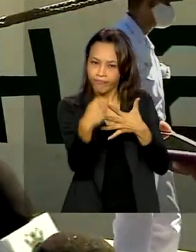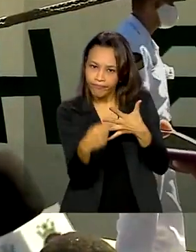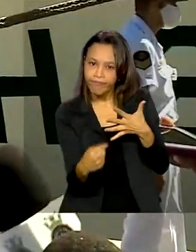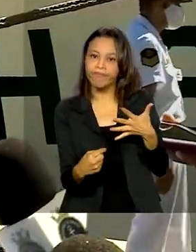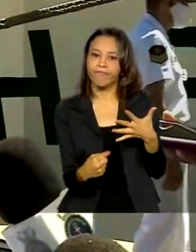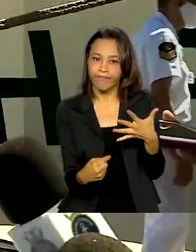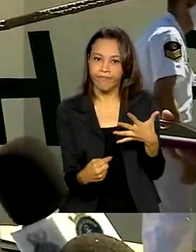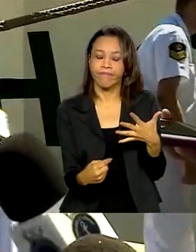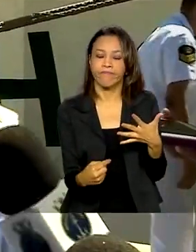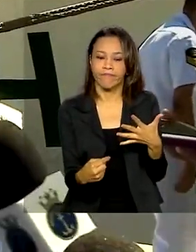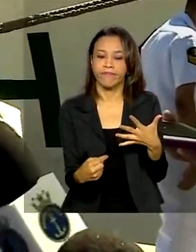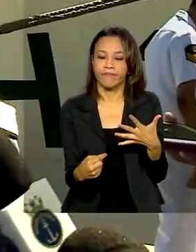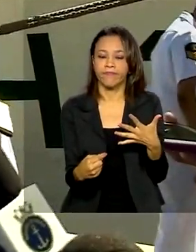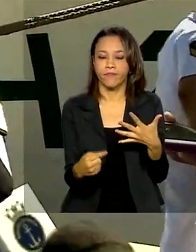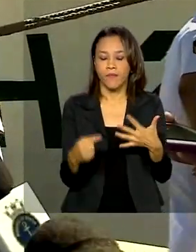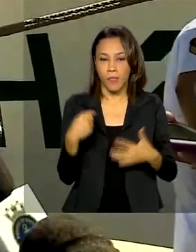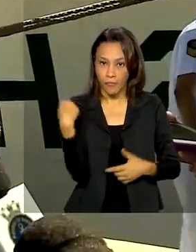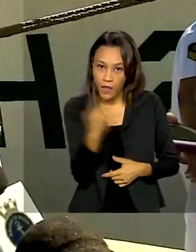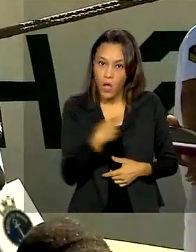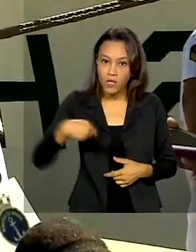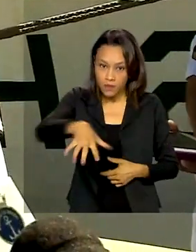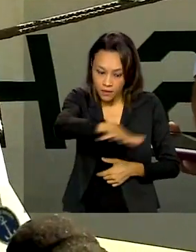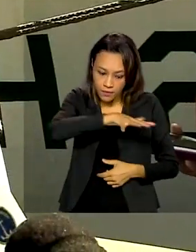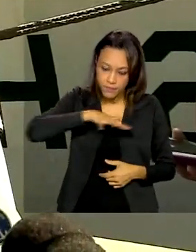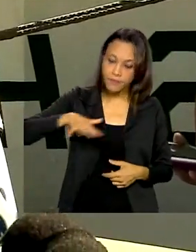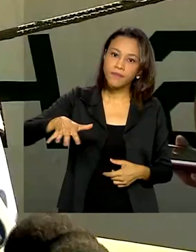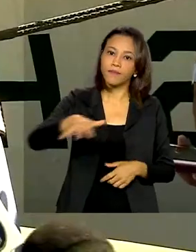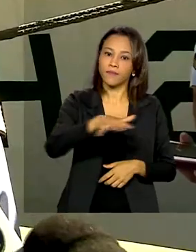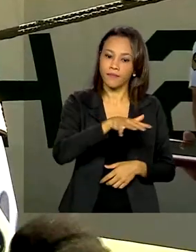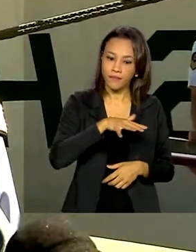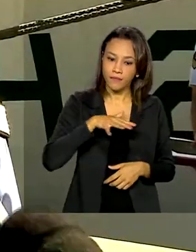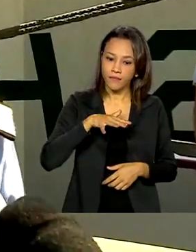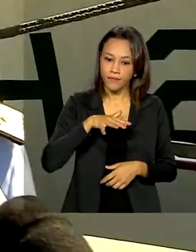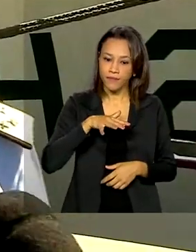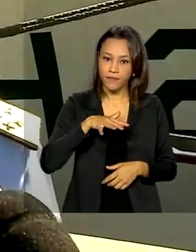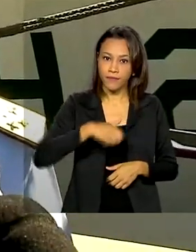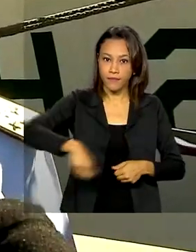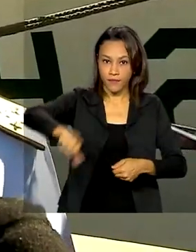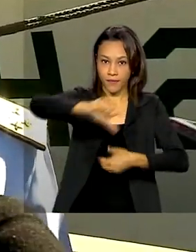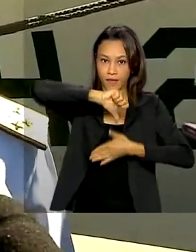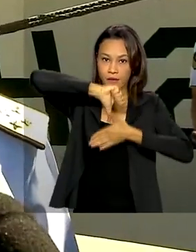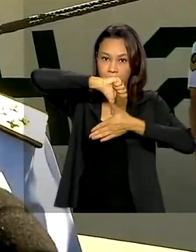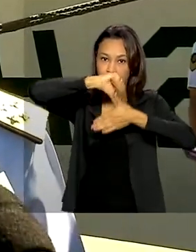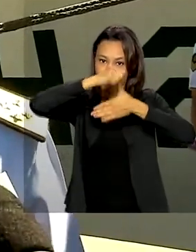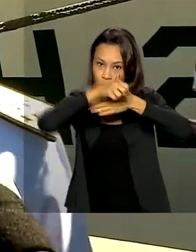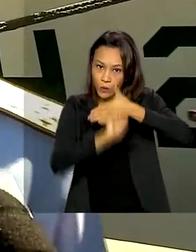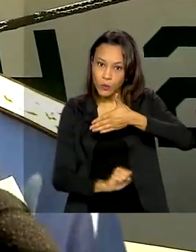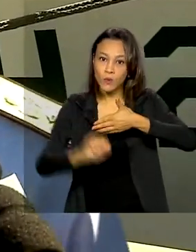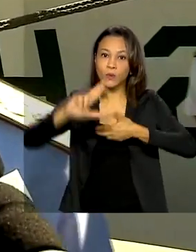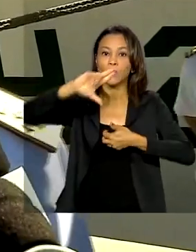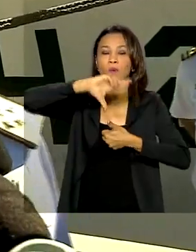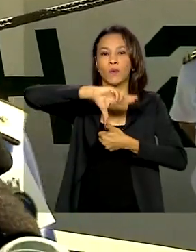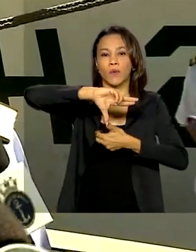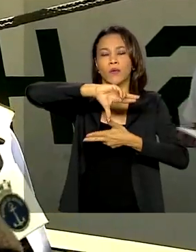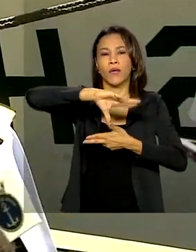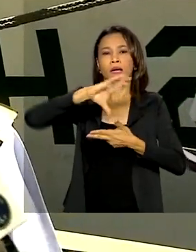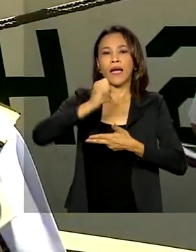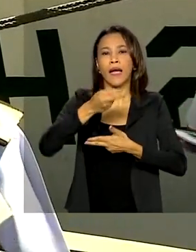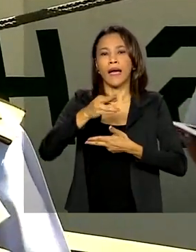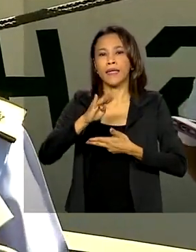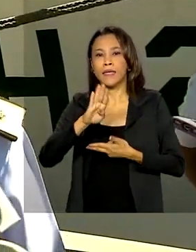na nossa região da América do Sul, do Caribe, do Atlântico Sul